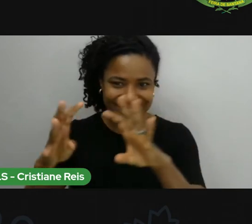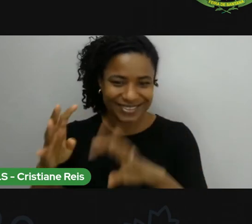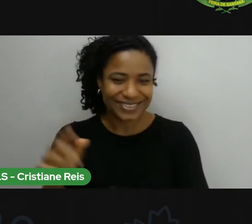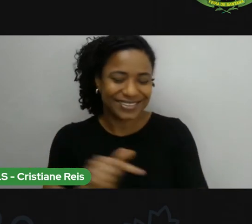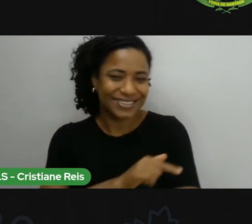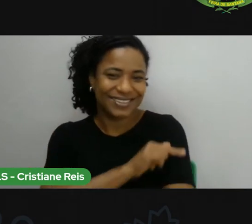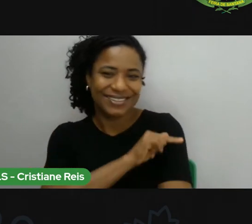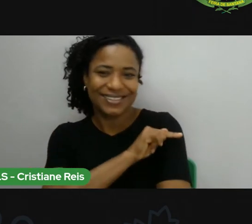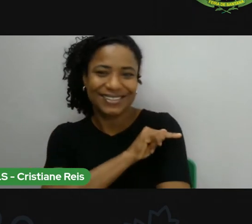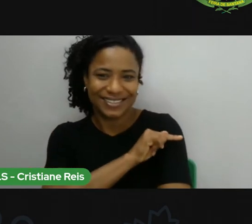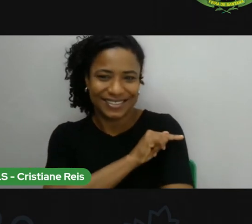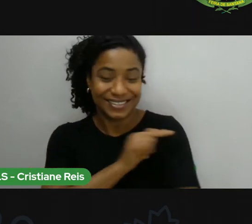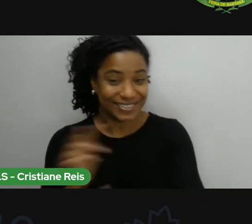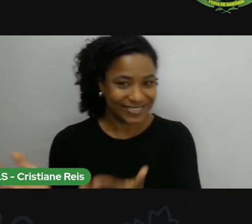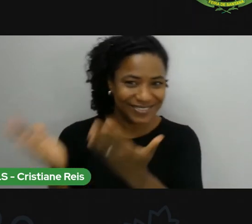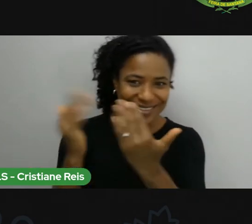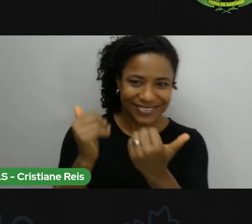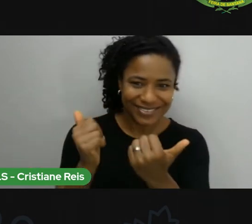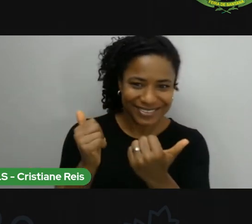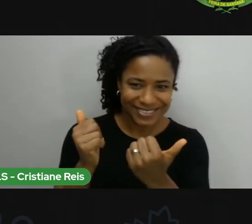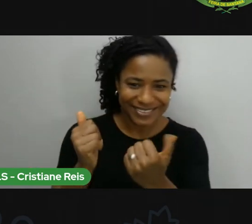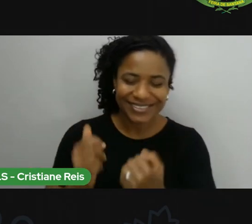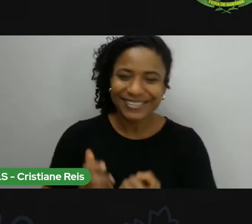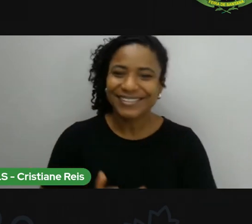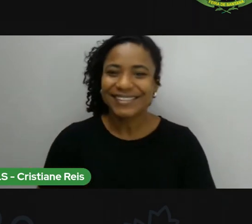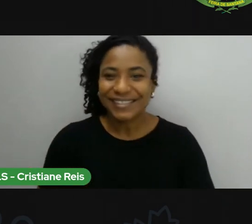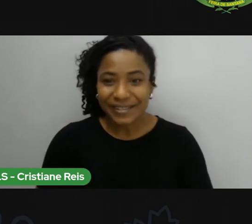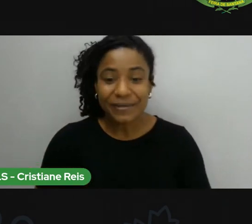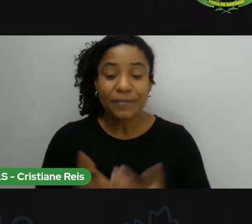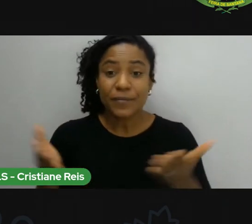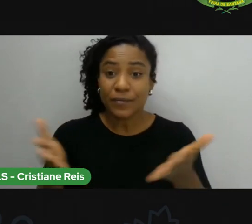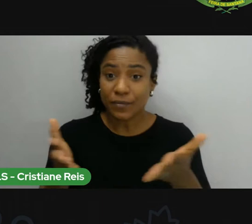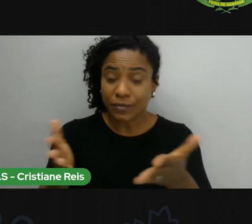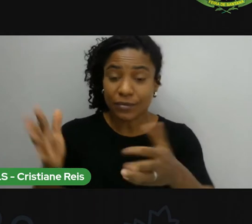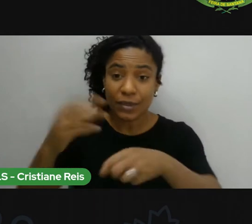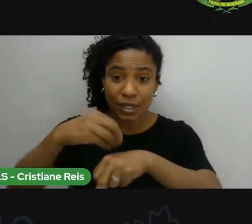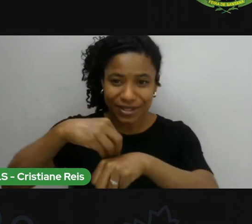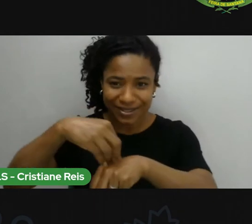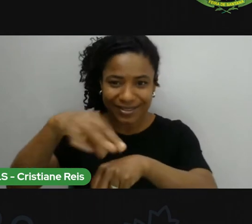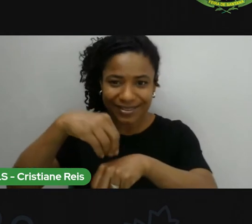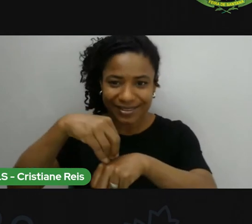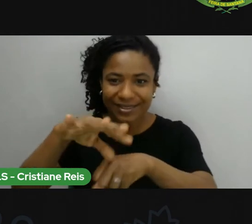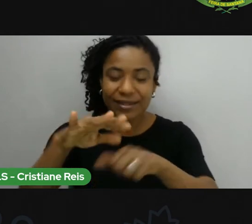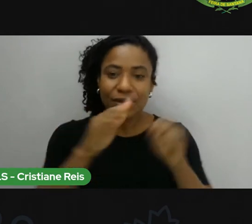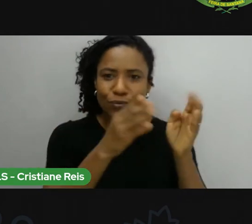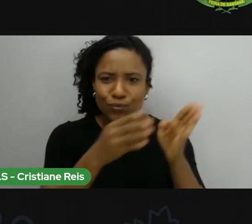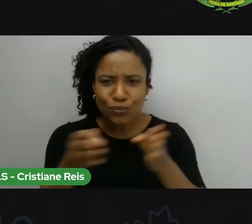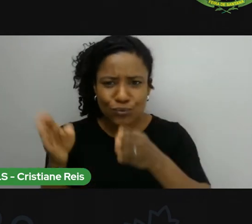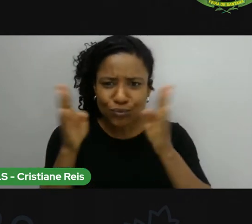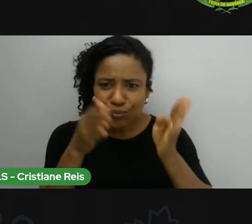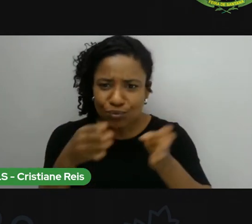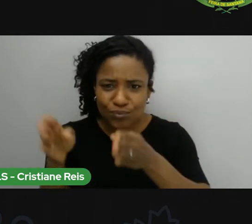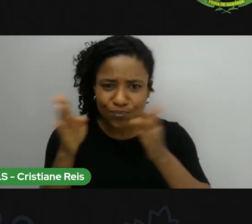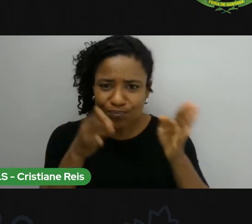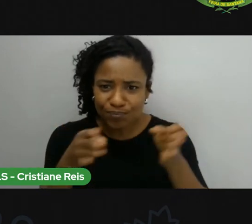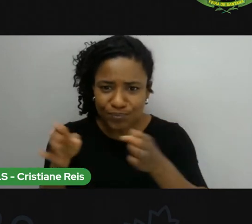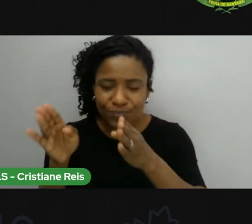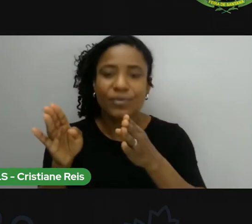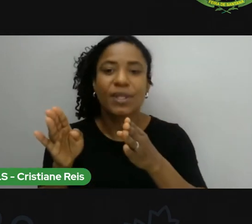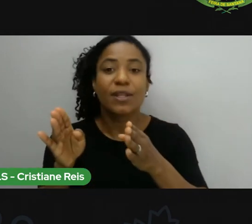compartilhar com vocês alguns slides para que a gente possa acompanhar